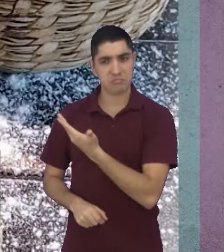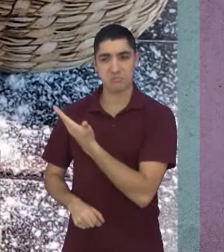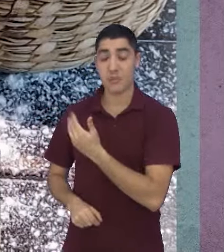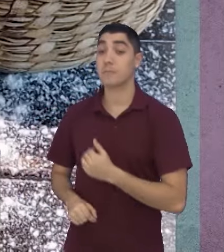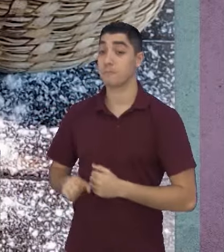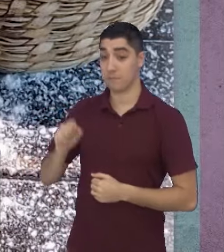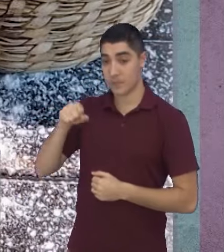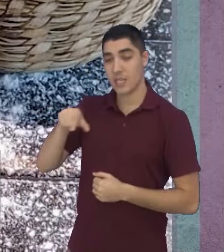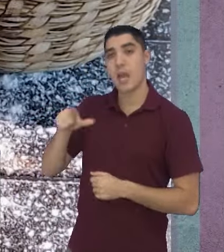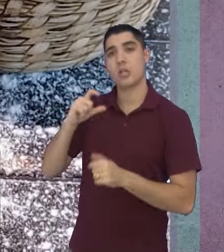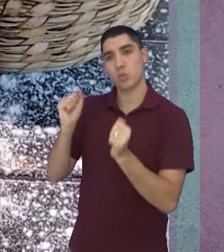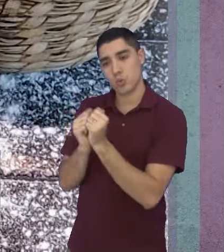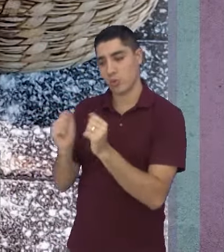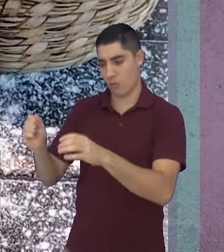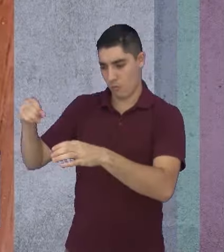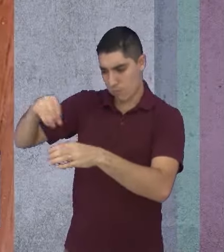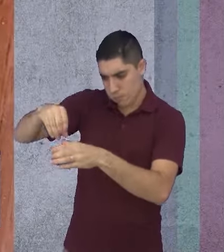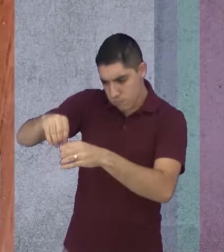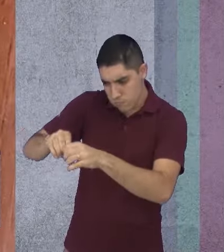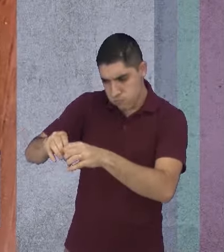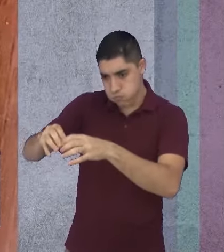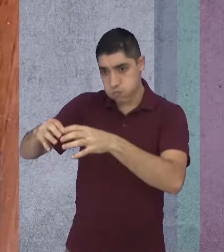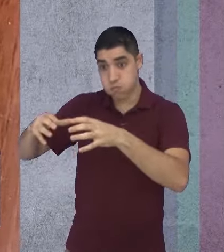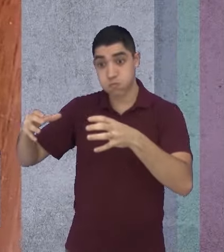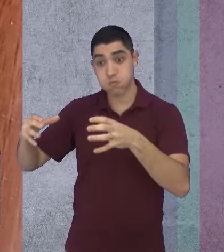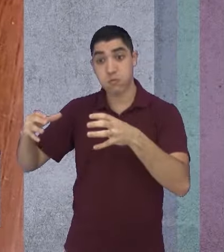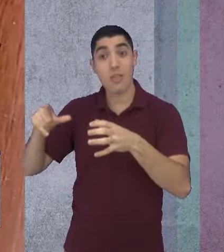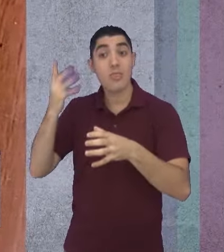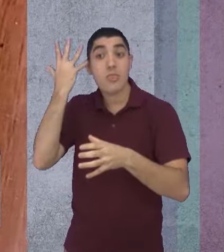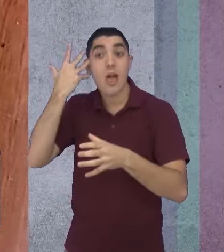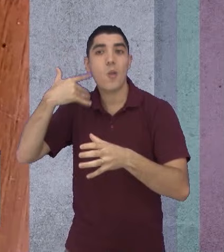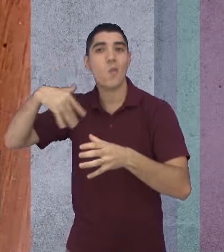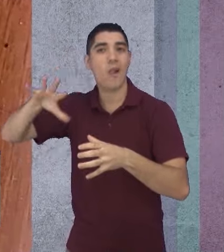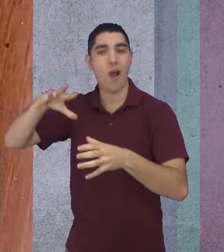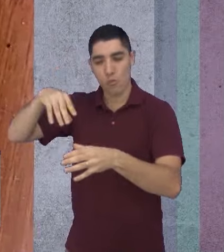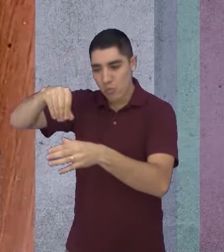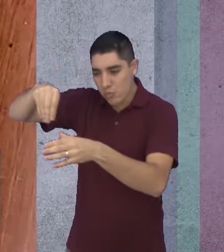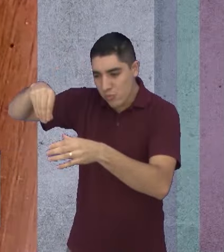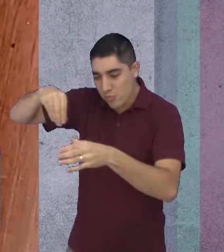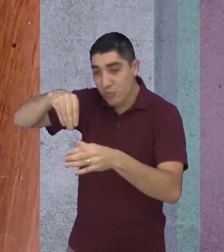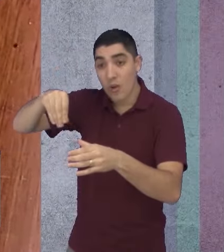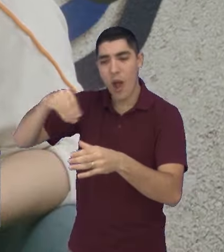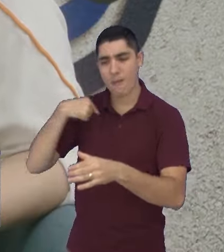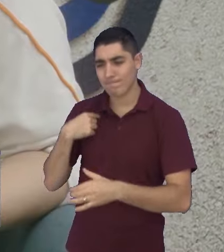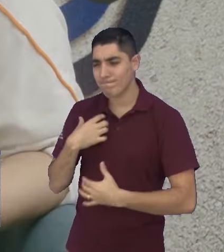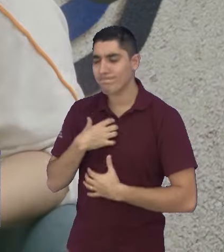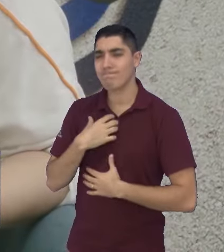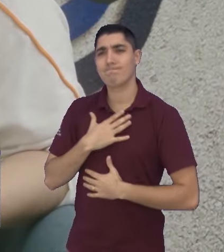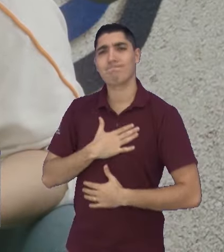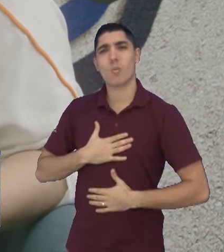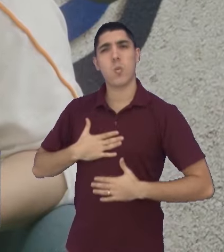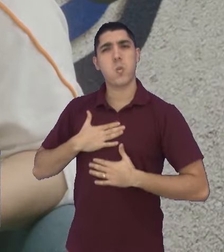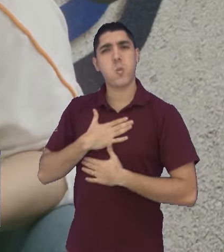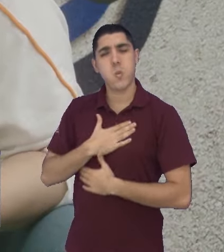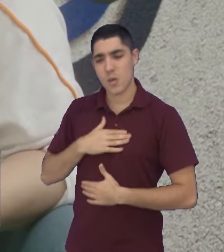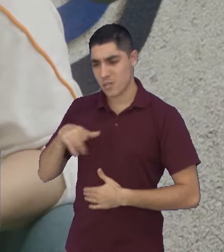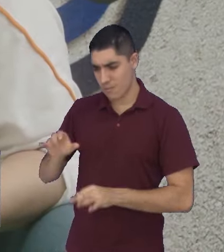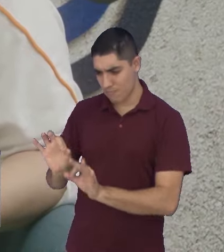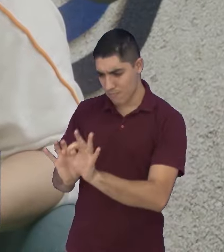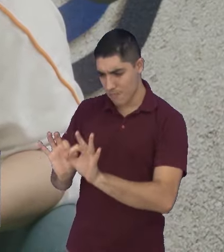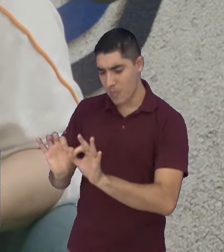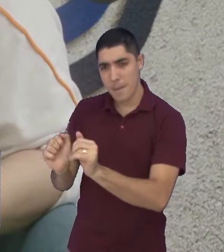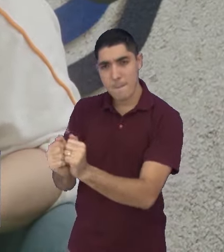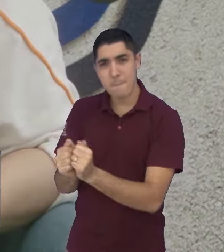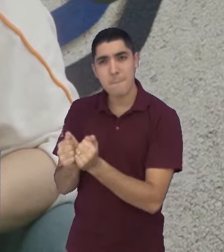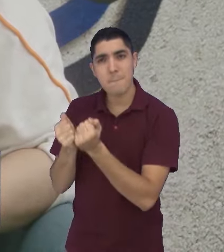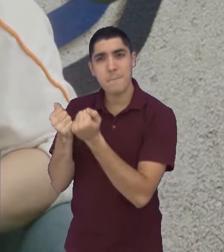fermentação natural que teve, né, apaixonei por essa forma de fazer esses pães artesanais e